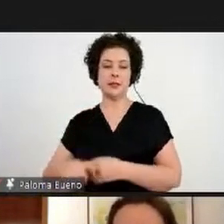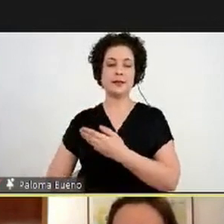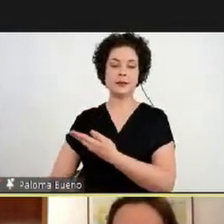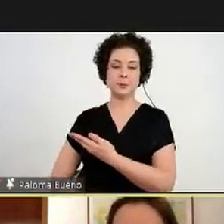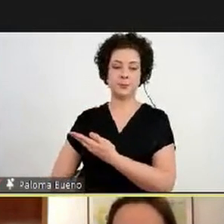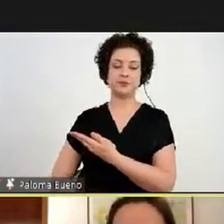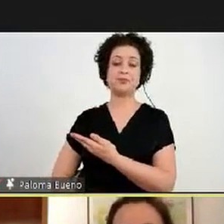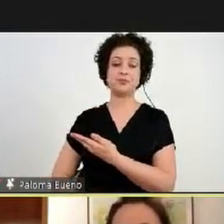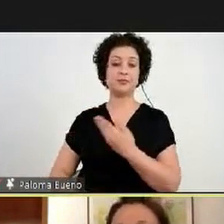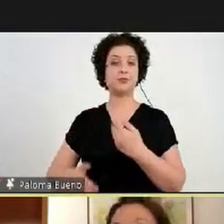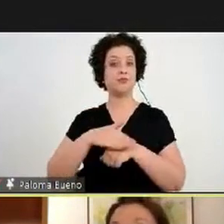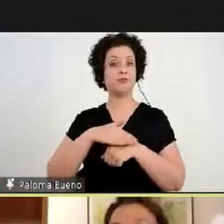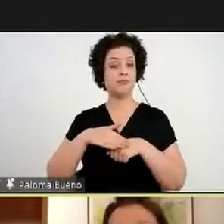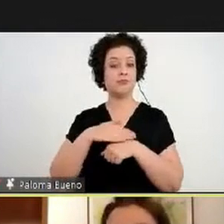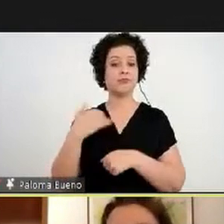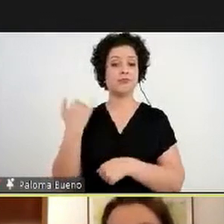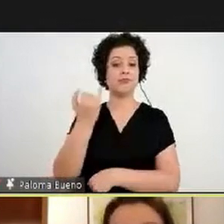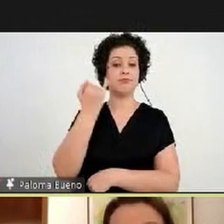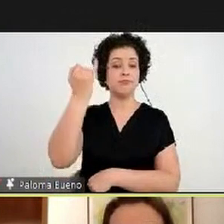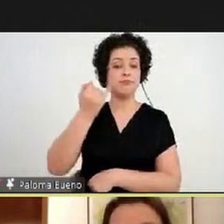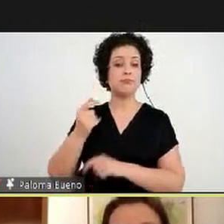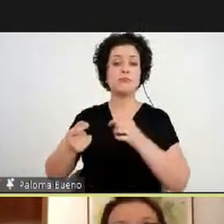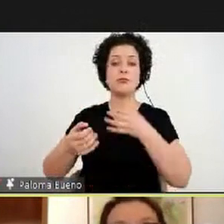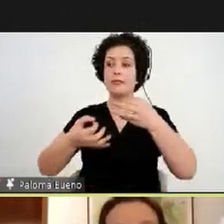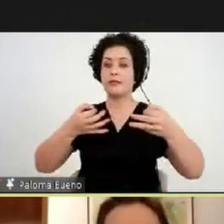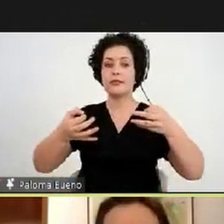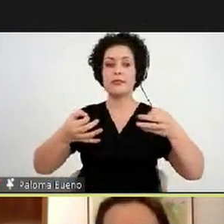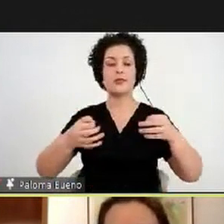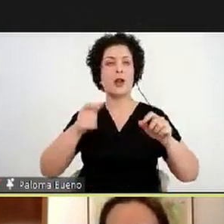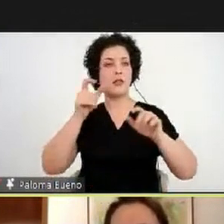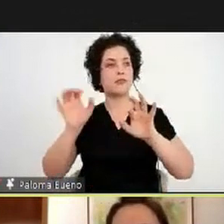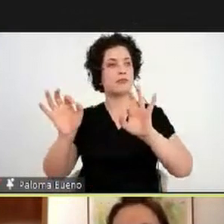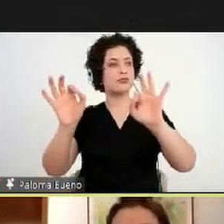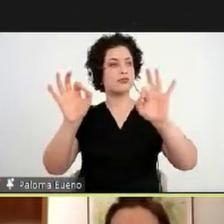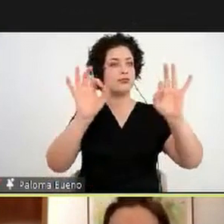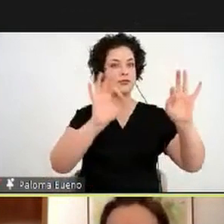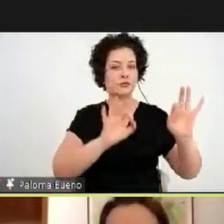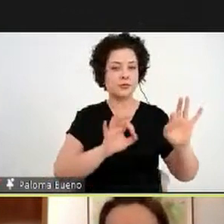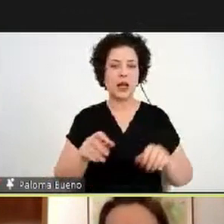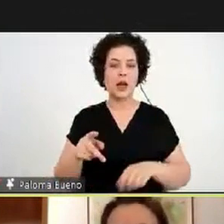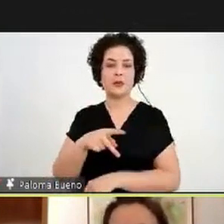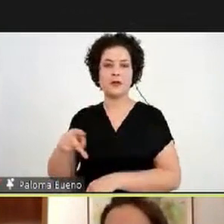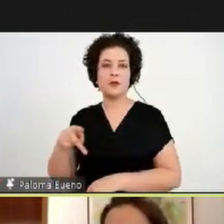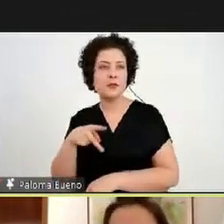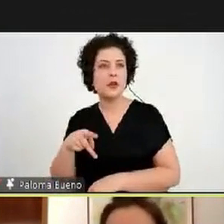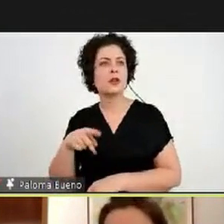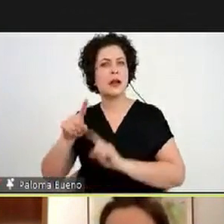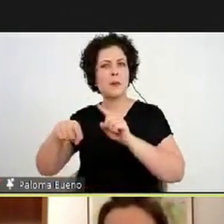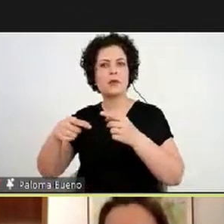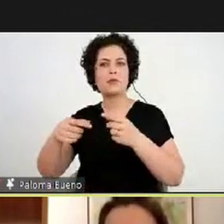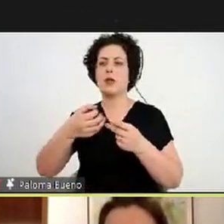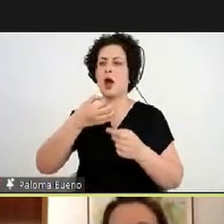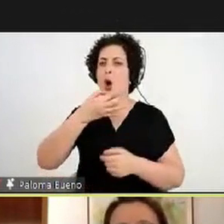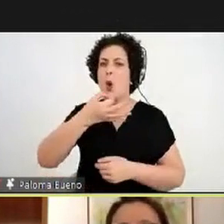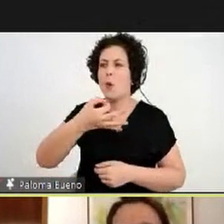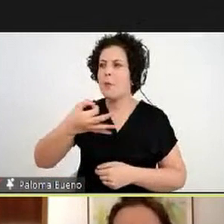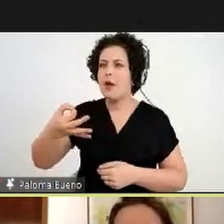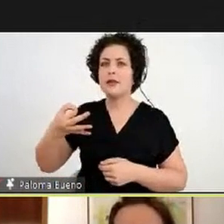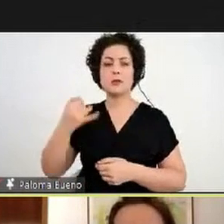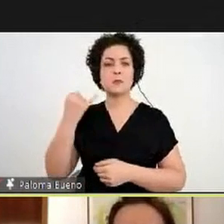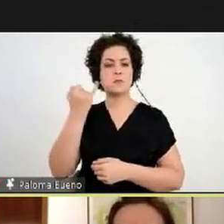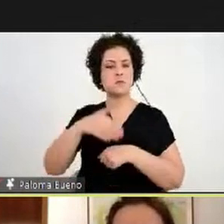conversa aqui gera muitos depoimentos de professoras, sensíveis, inclusive, enfim, como é importante conversar